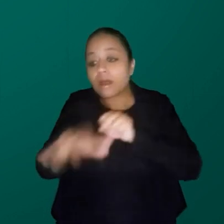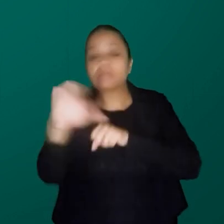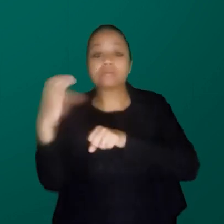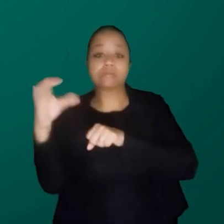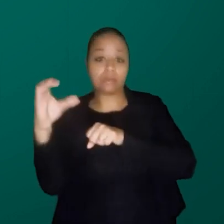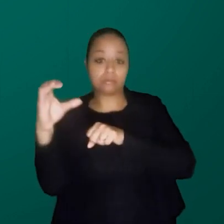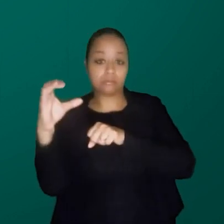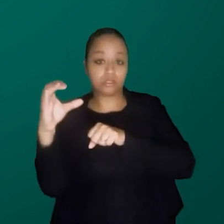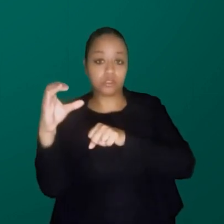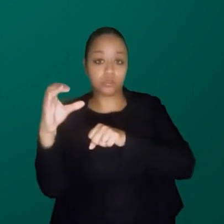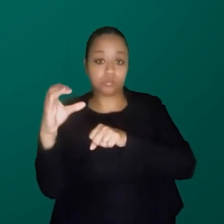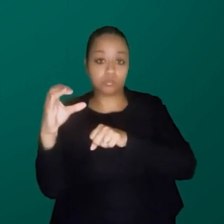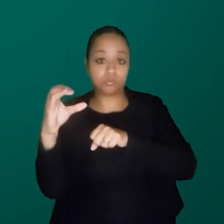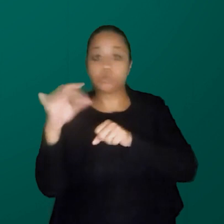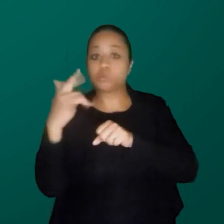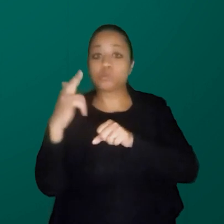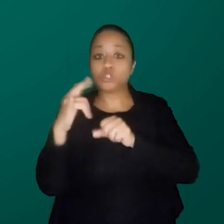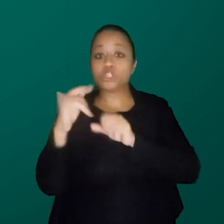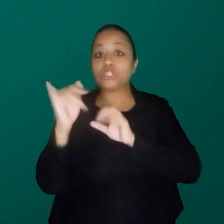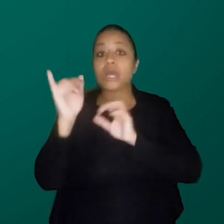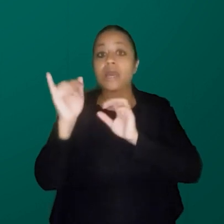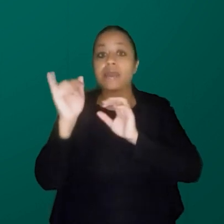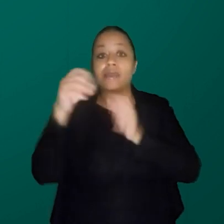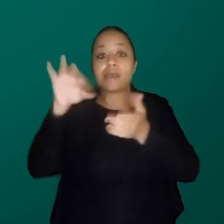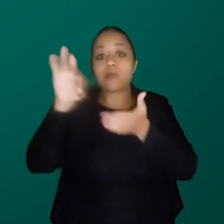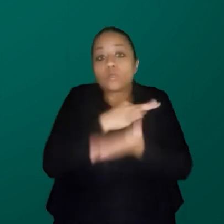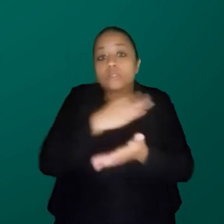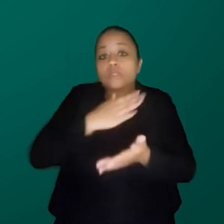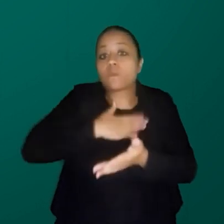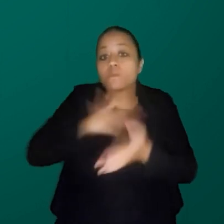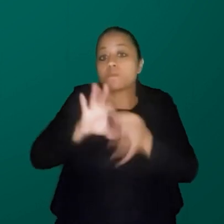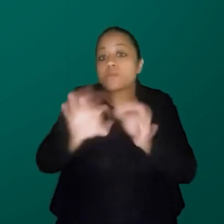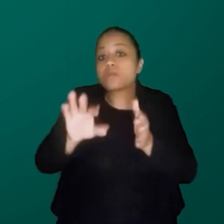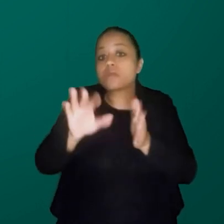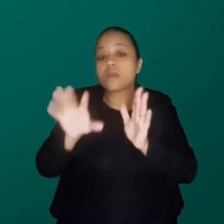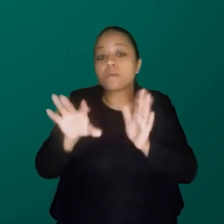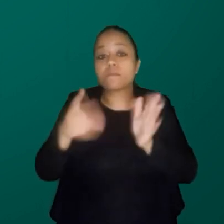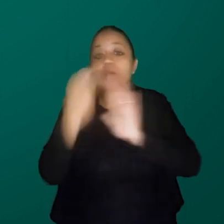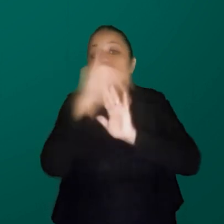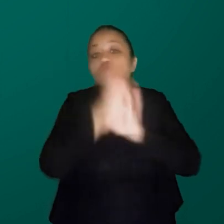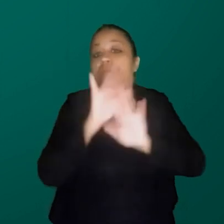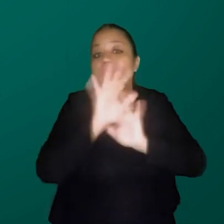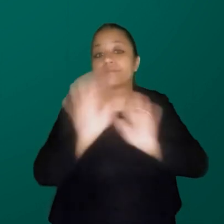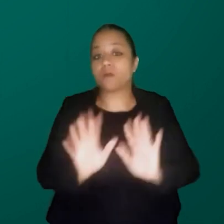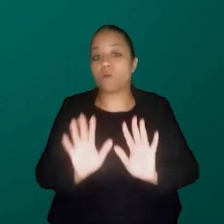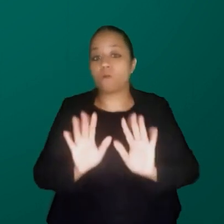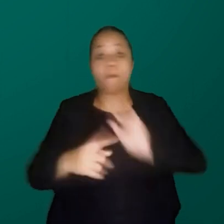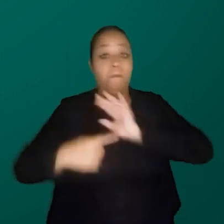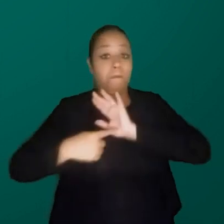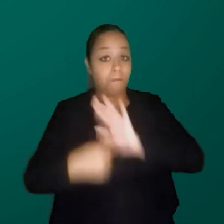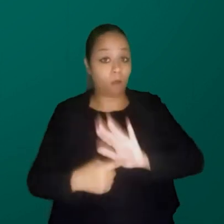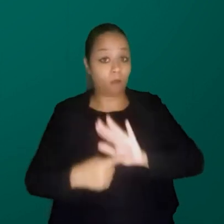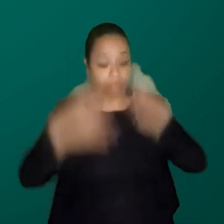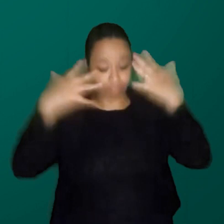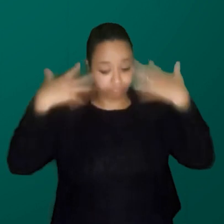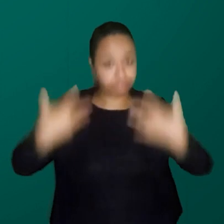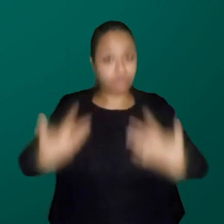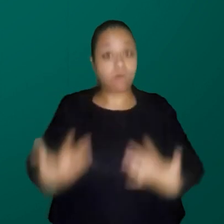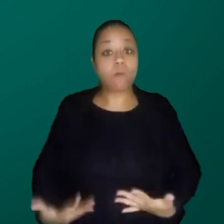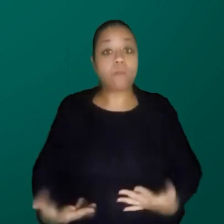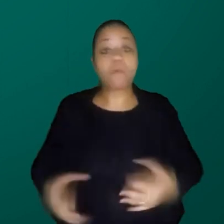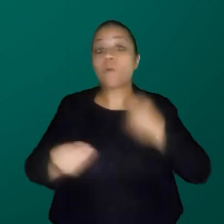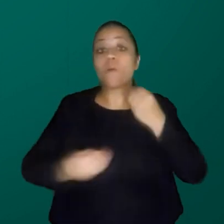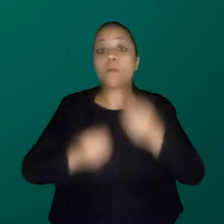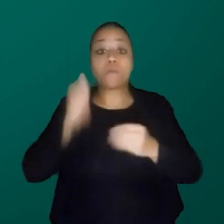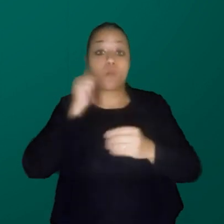autorização por sinal. Vocês veem que ele é carregado de estereótipo. Ele quer falar de mulher na ciência, mas ela tem que